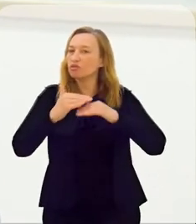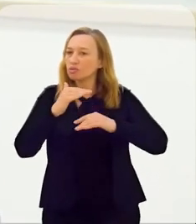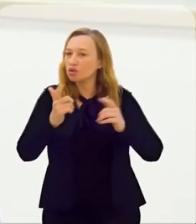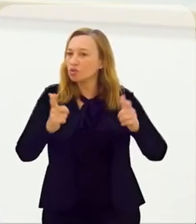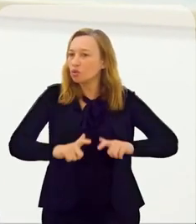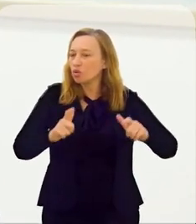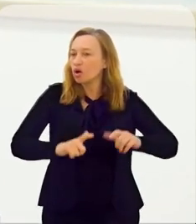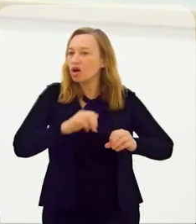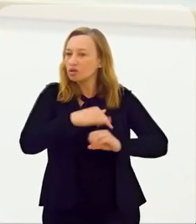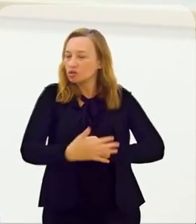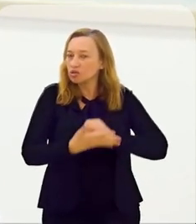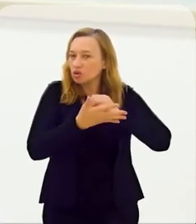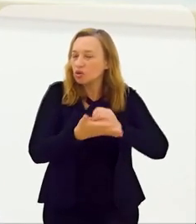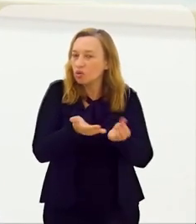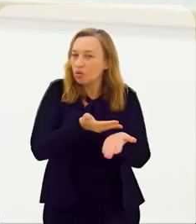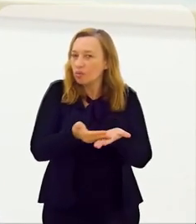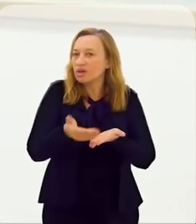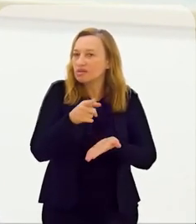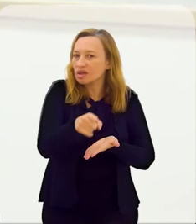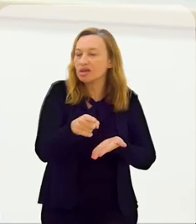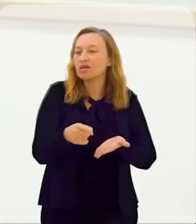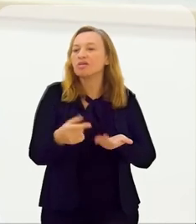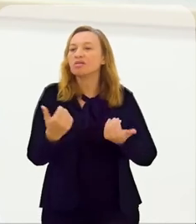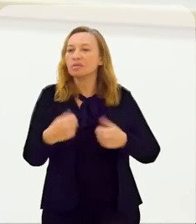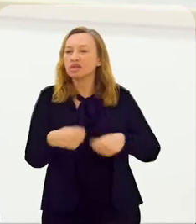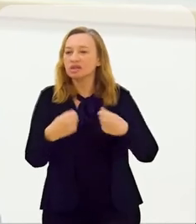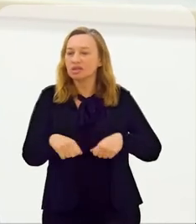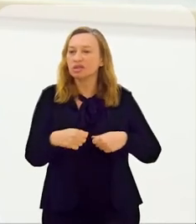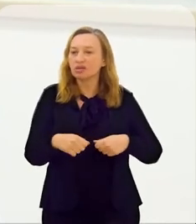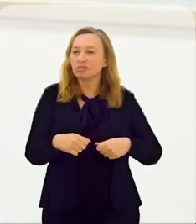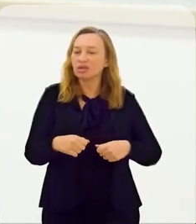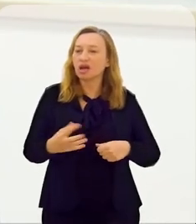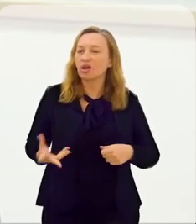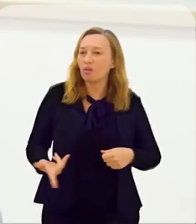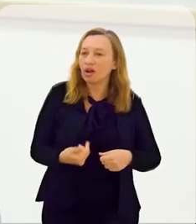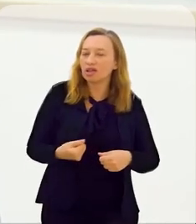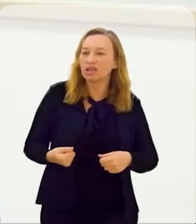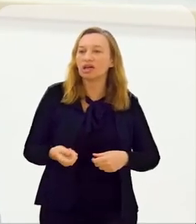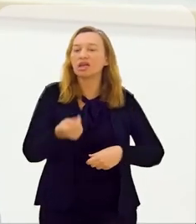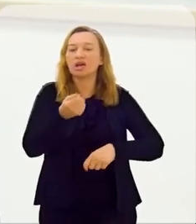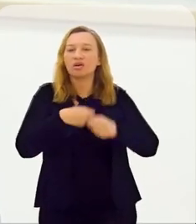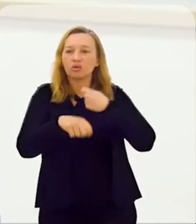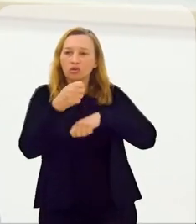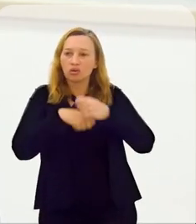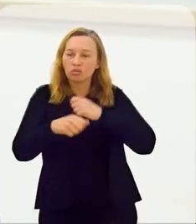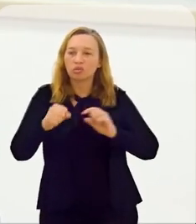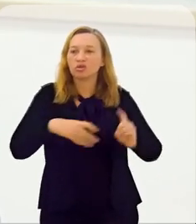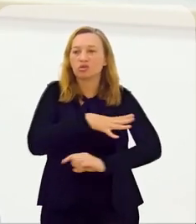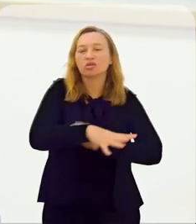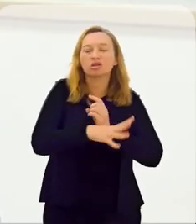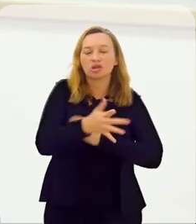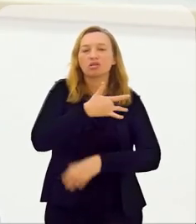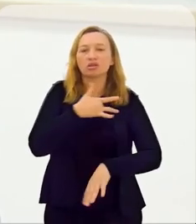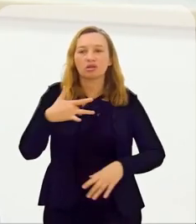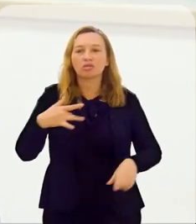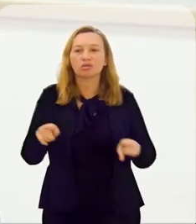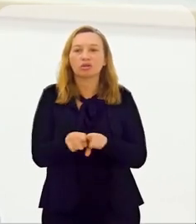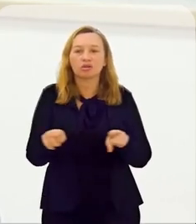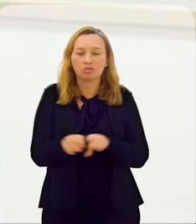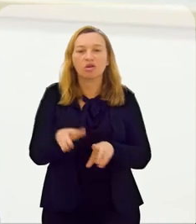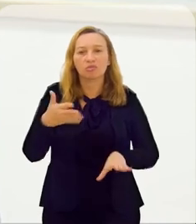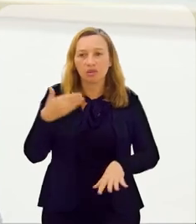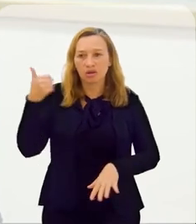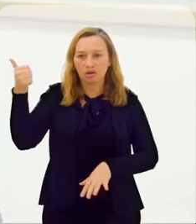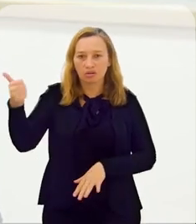naquela cidade, o desenvolvimento local e sustentável começa por aí. Temos que levar condições econômicas, sociais